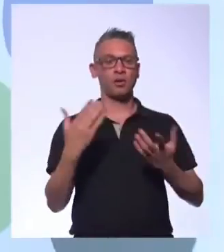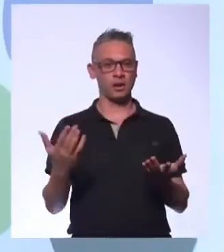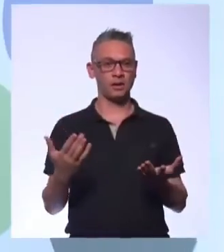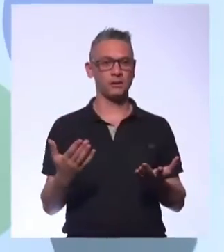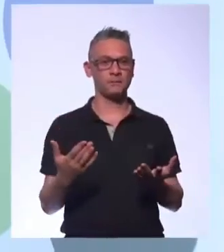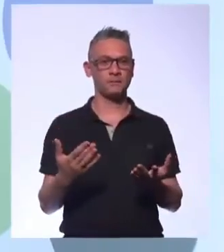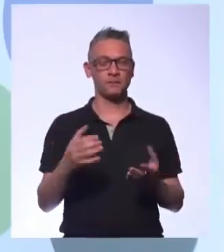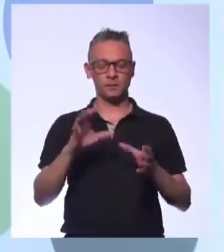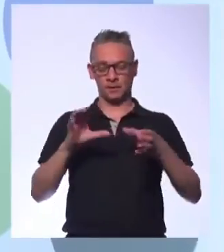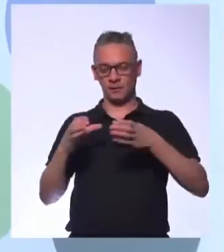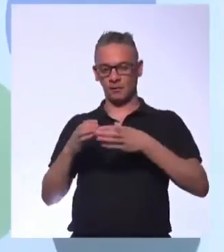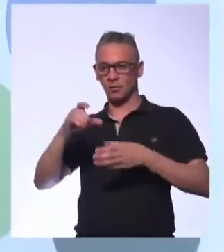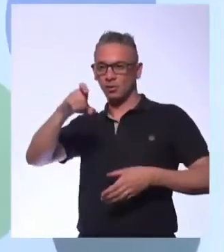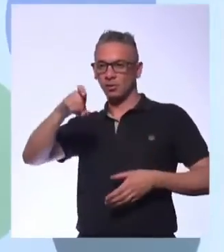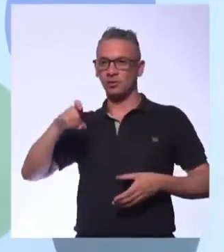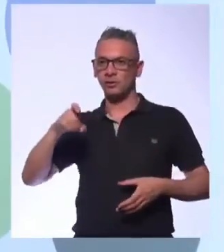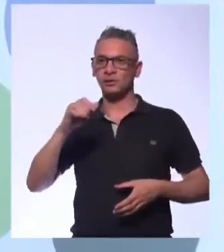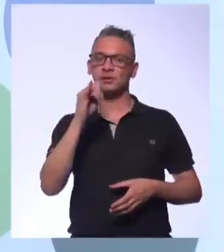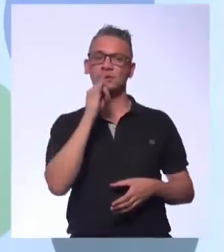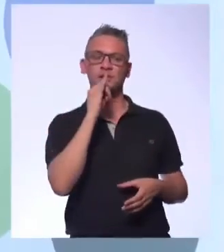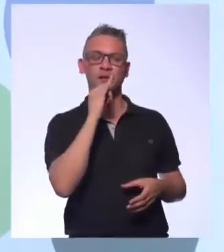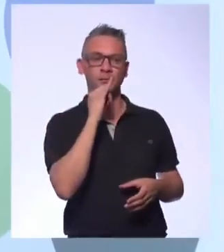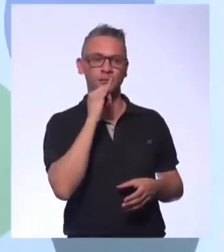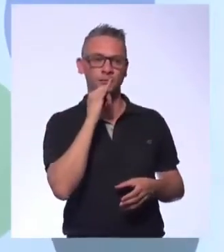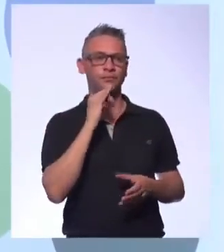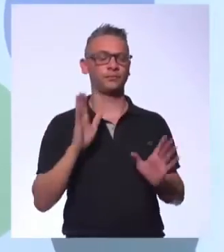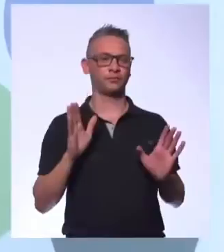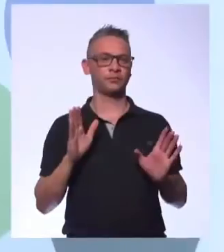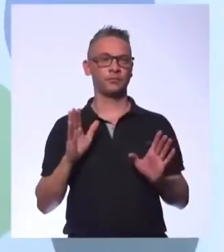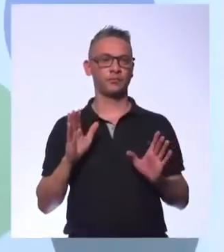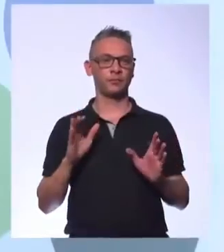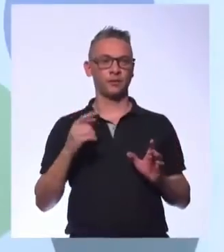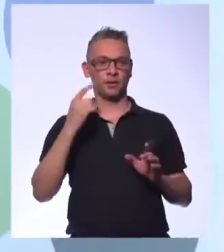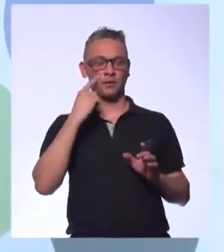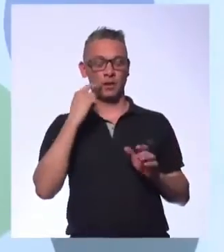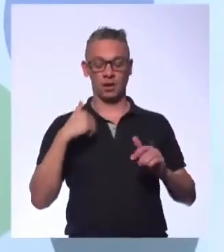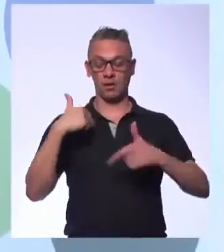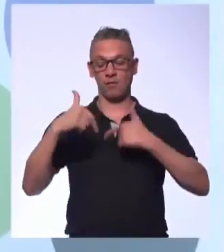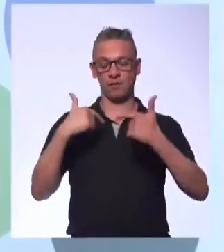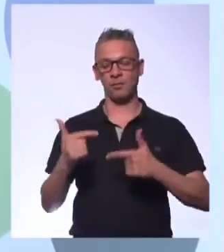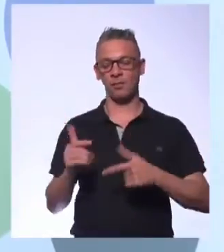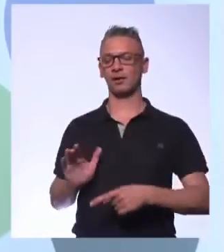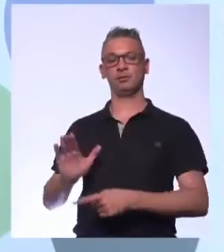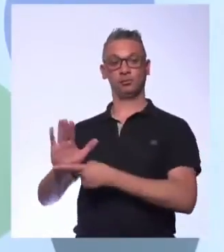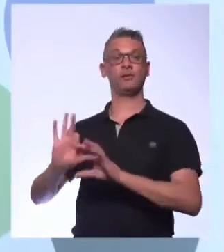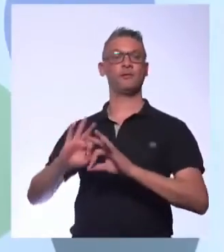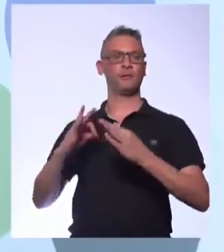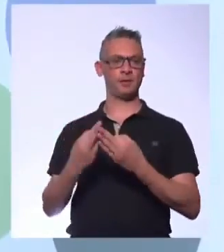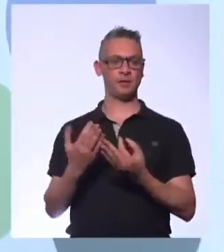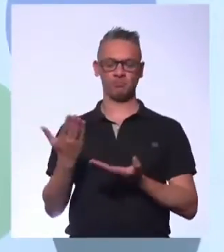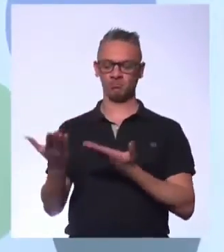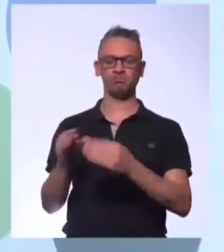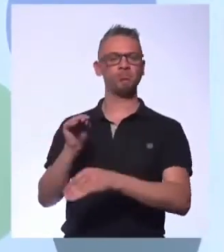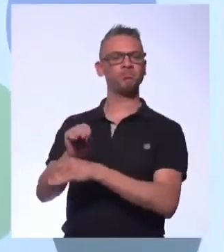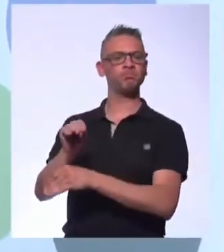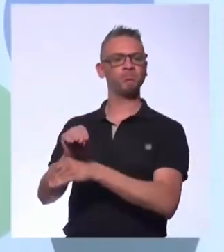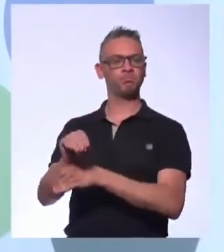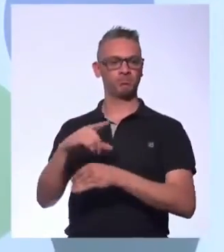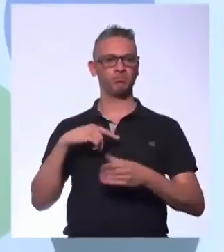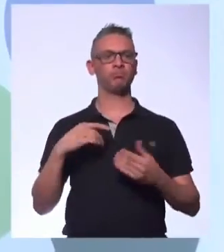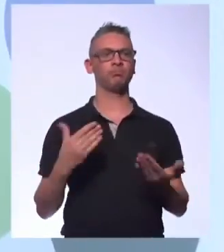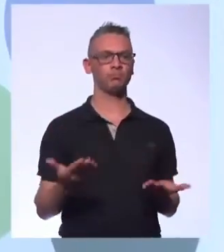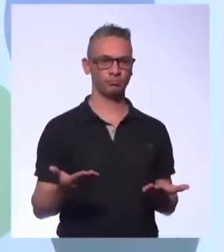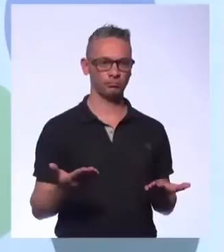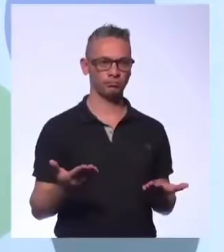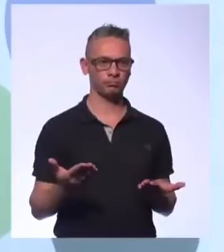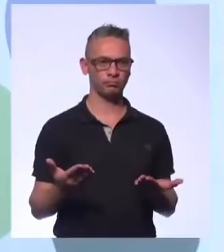da geração X, me corrija se eu estiver errado, por favor, professor. O pessoal da geração X é aquele pessoal que não, vou trabalhar para sustentar minha família, para trazer comida para a mesa.